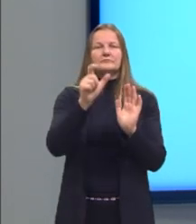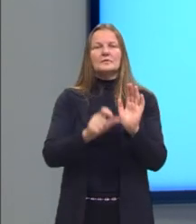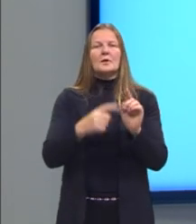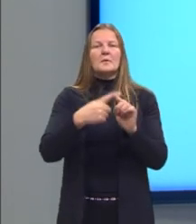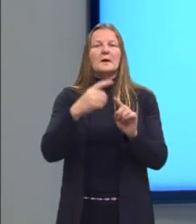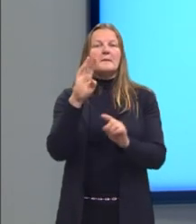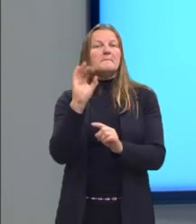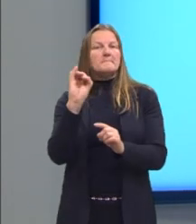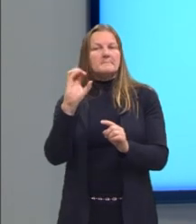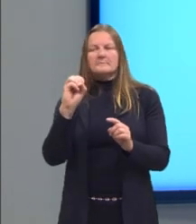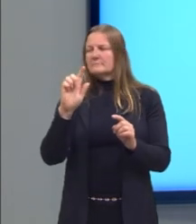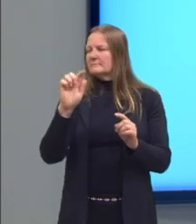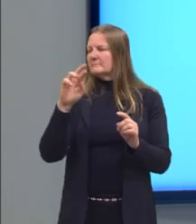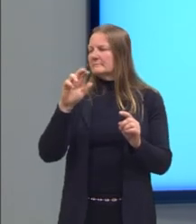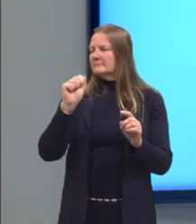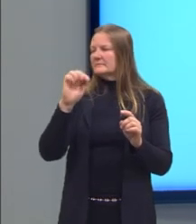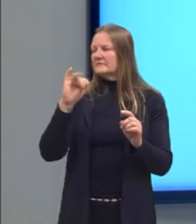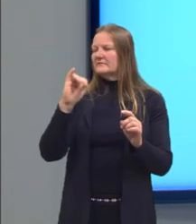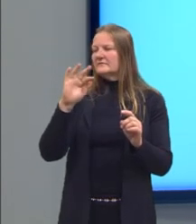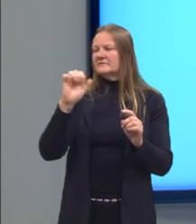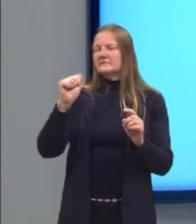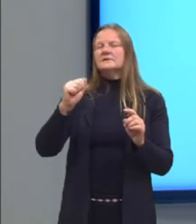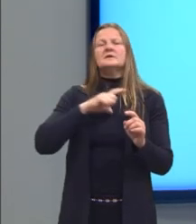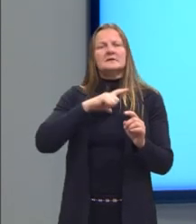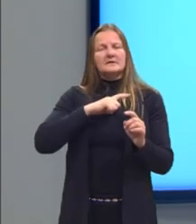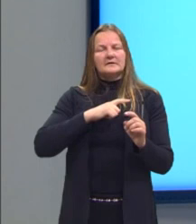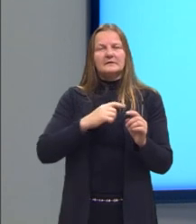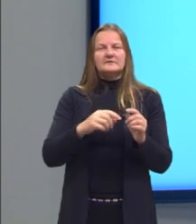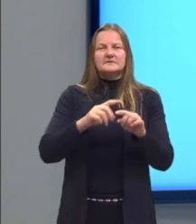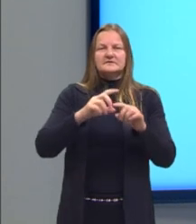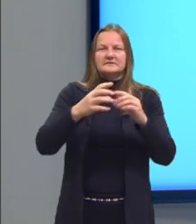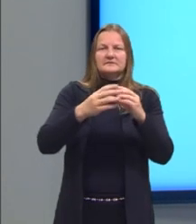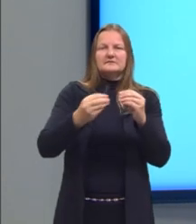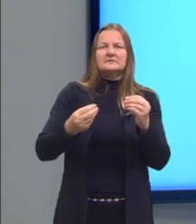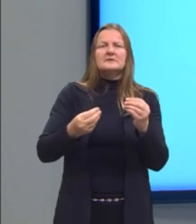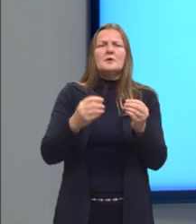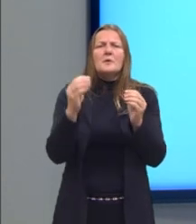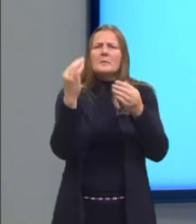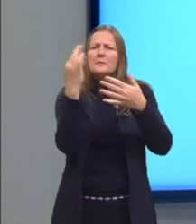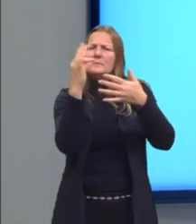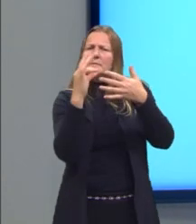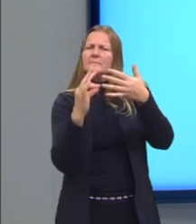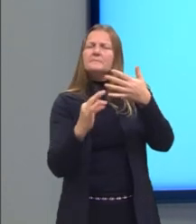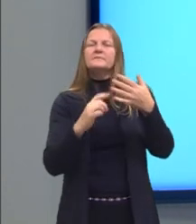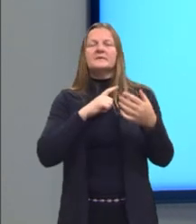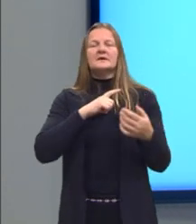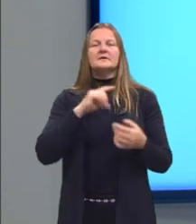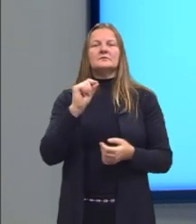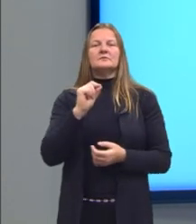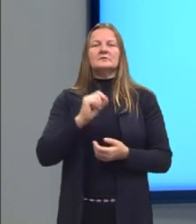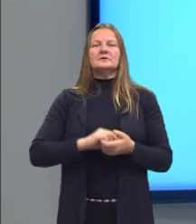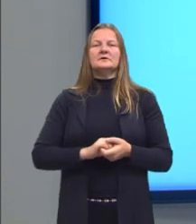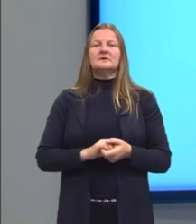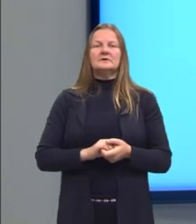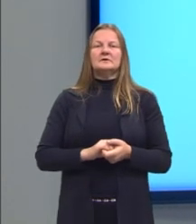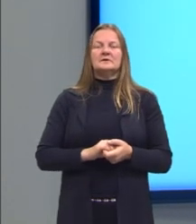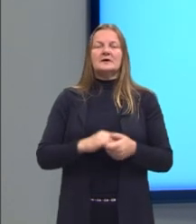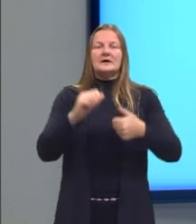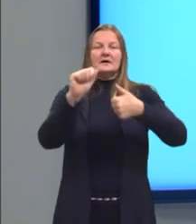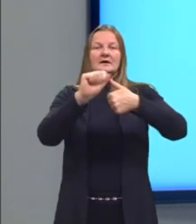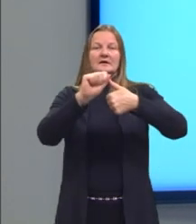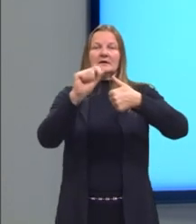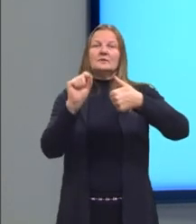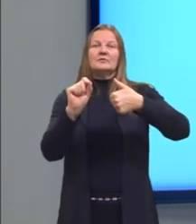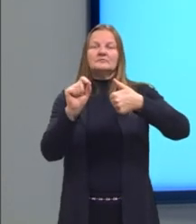biografia, como a de João Antônio de Barros, um dos principais elementos que a constitui é letra A,